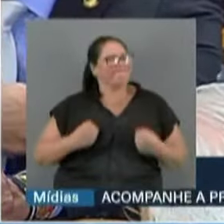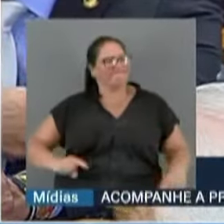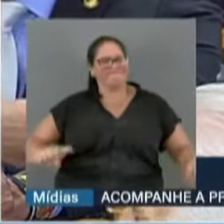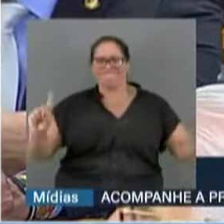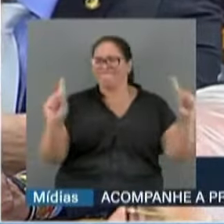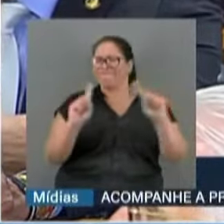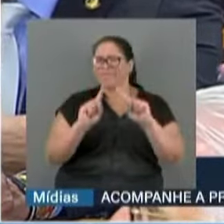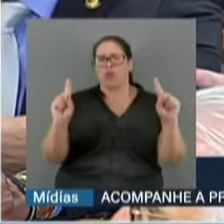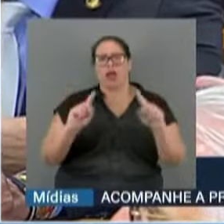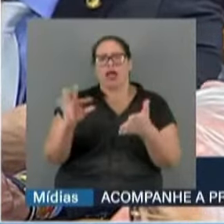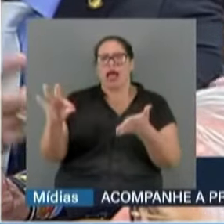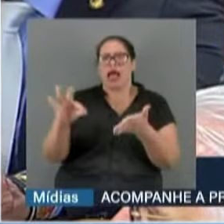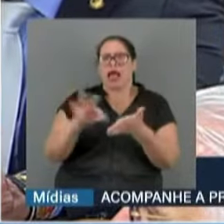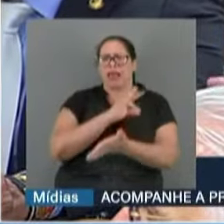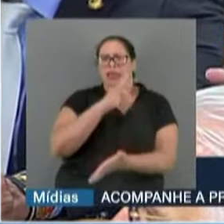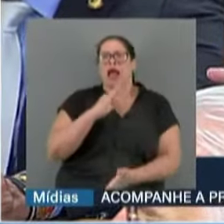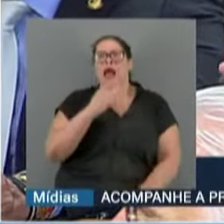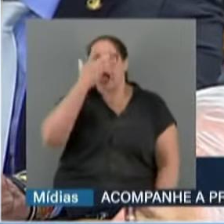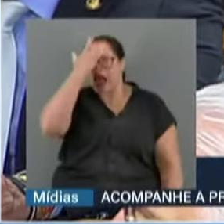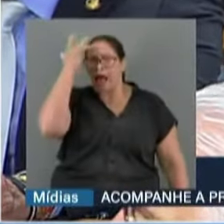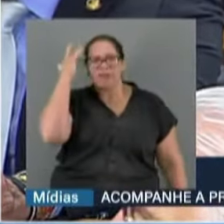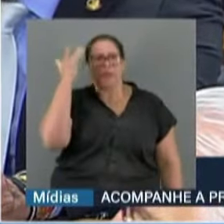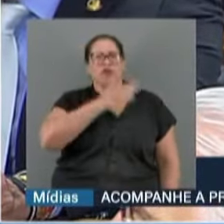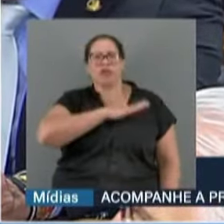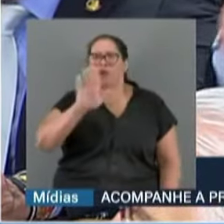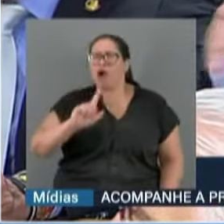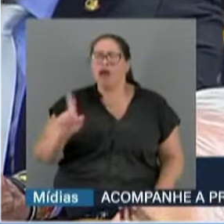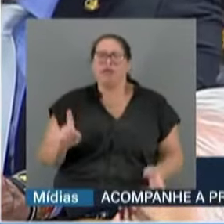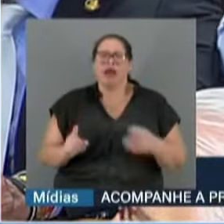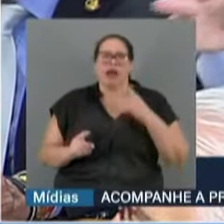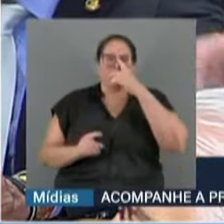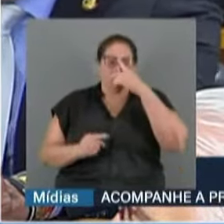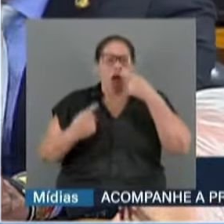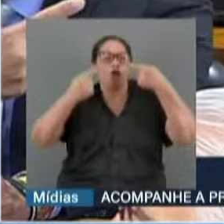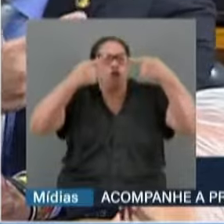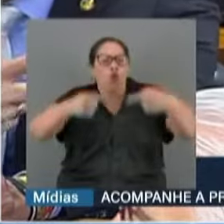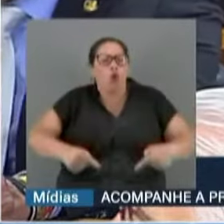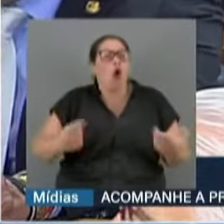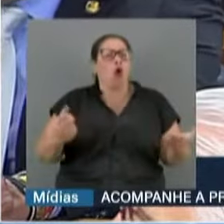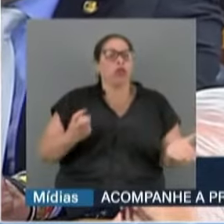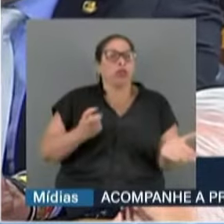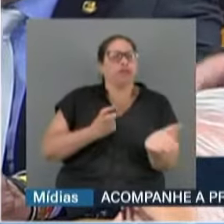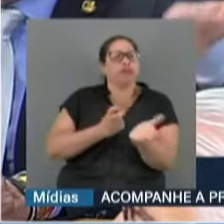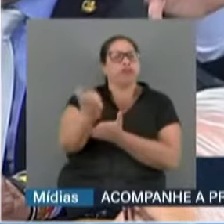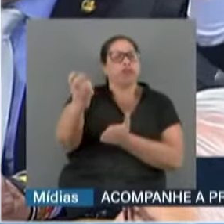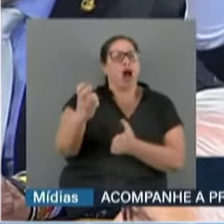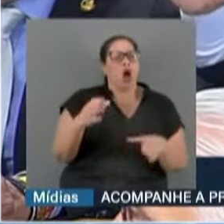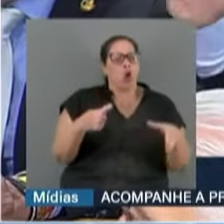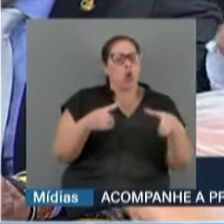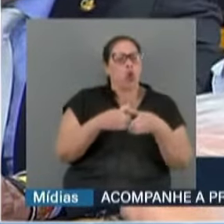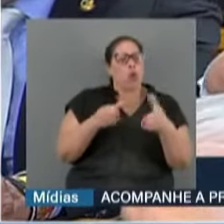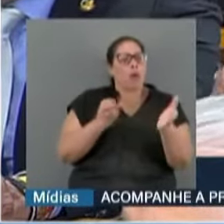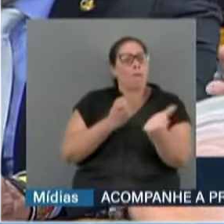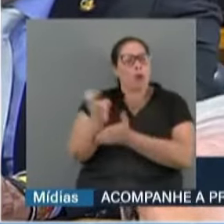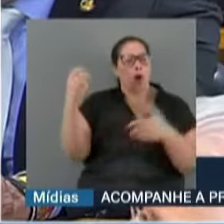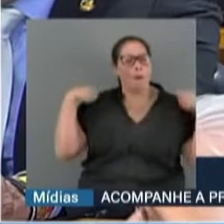sistema, vai passar a entender como funciona a cabeça dos ministros. E isso pode